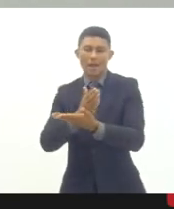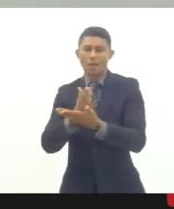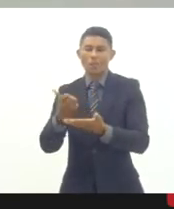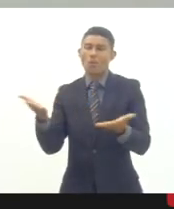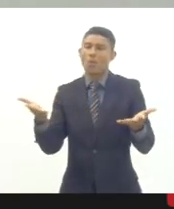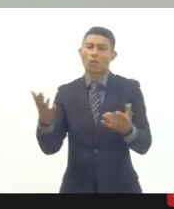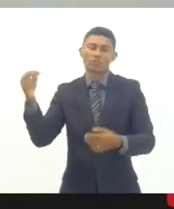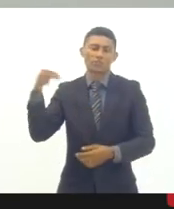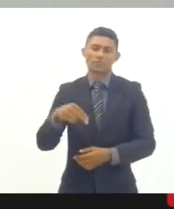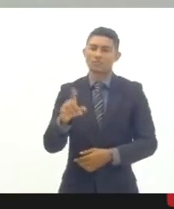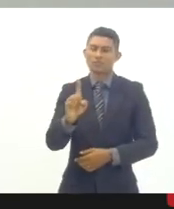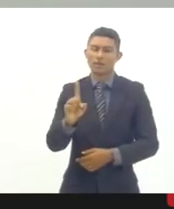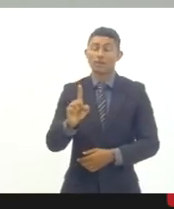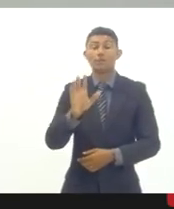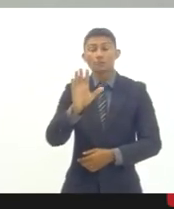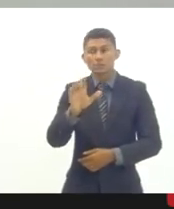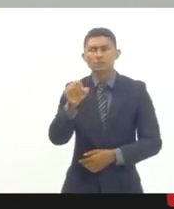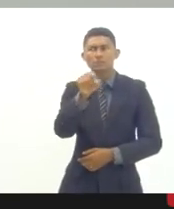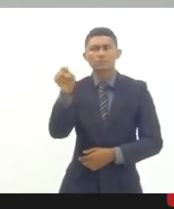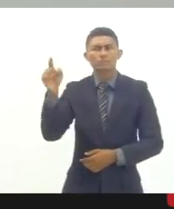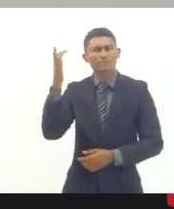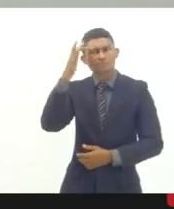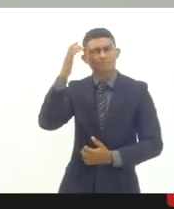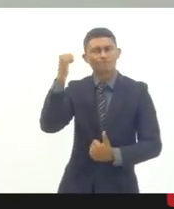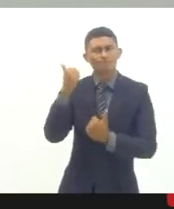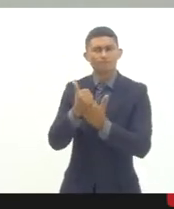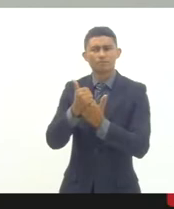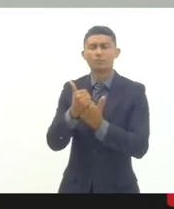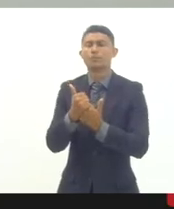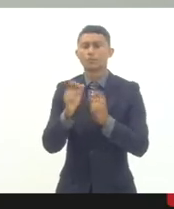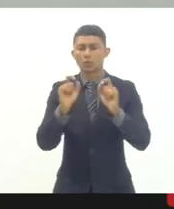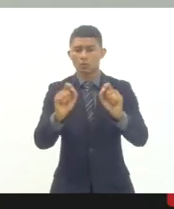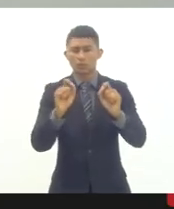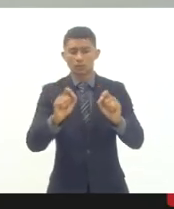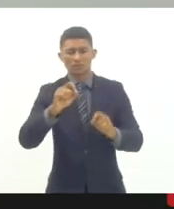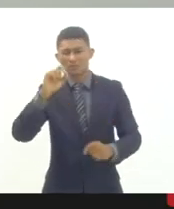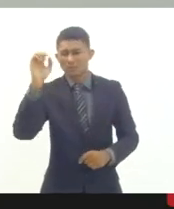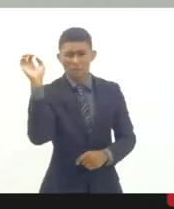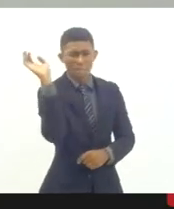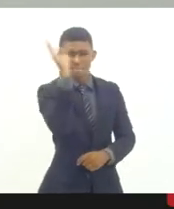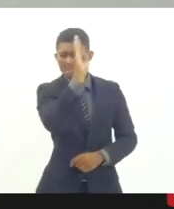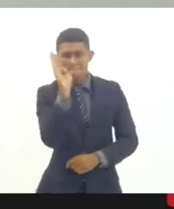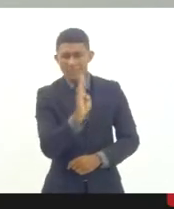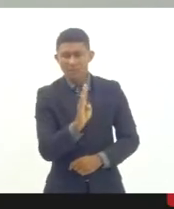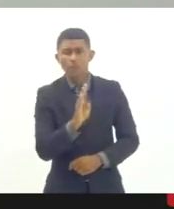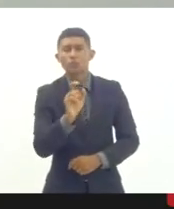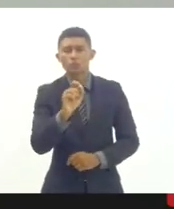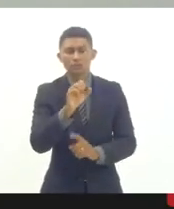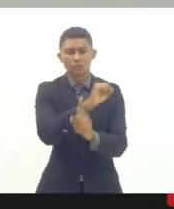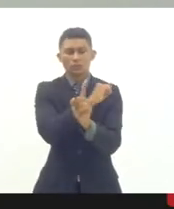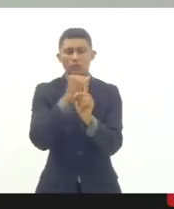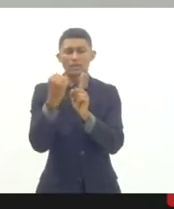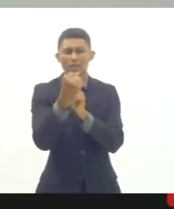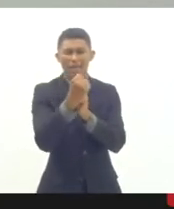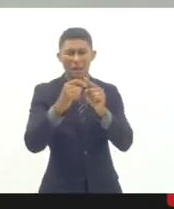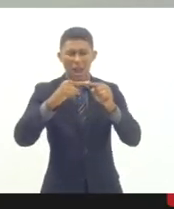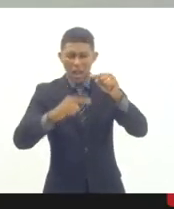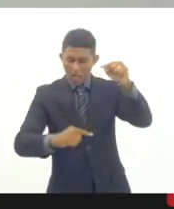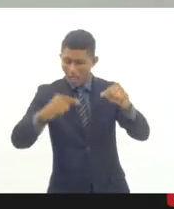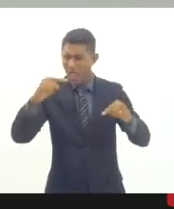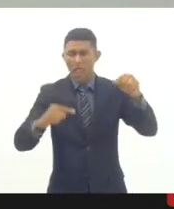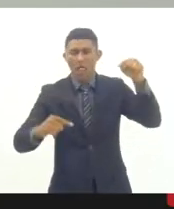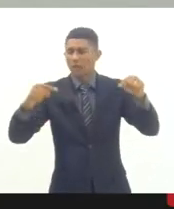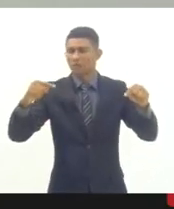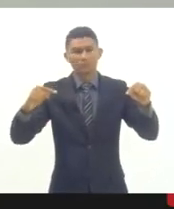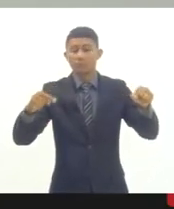mas que defendem um outro país, um país com menos fraturas sociais como o nosso. O nosso